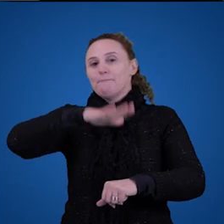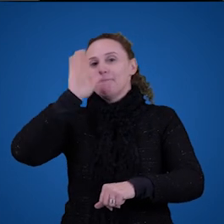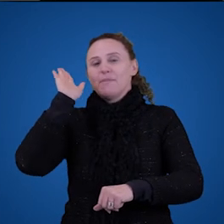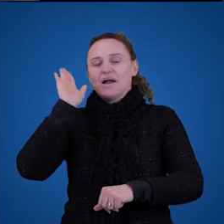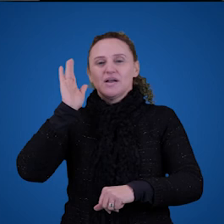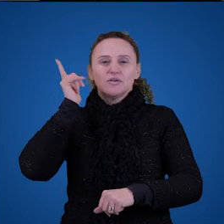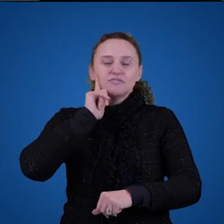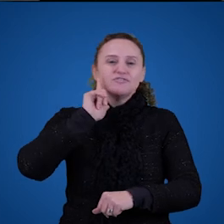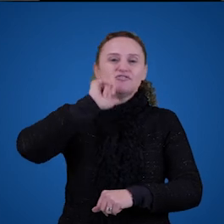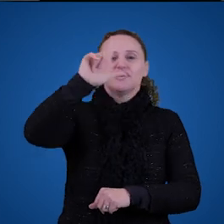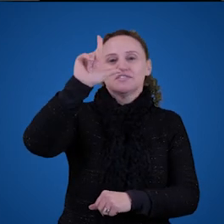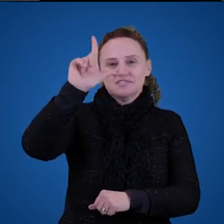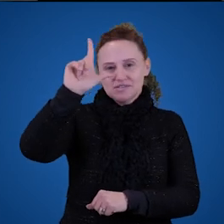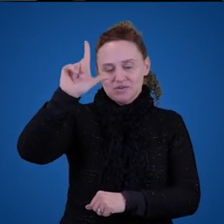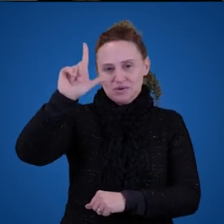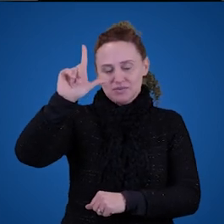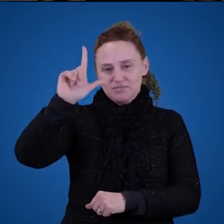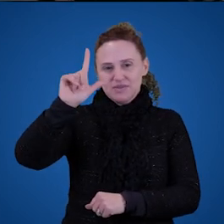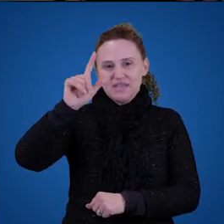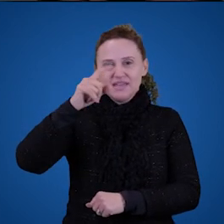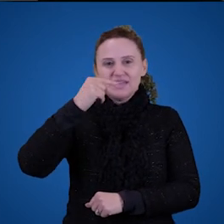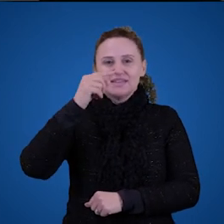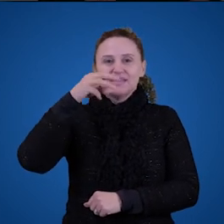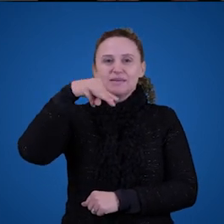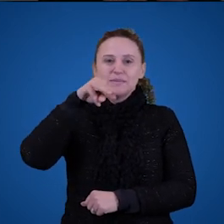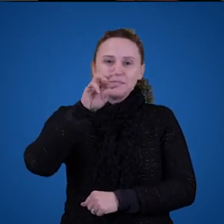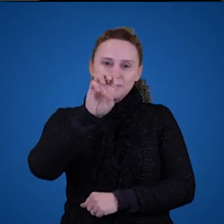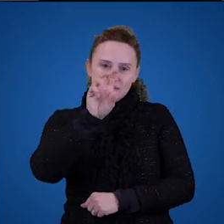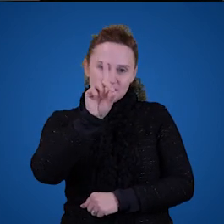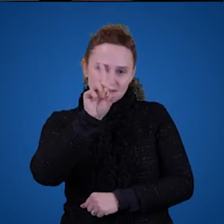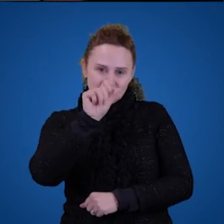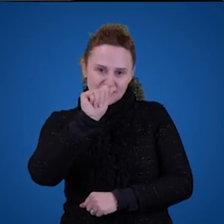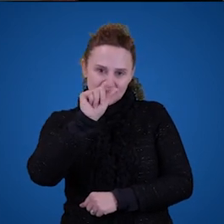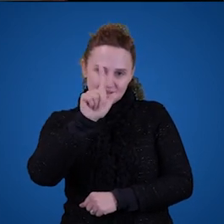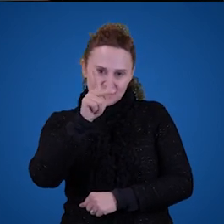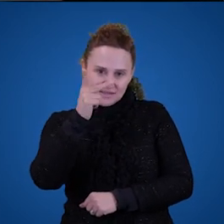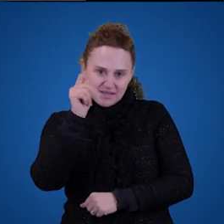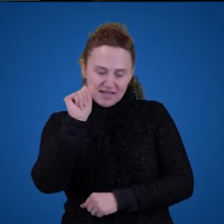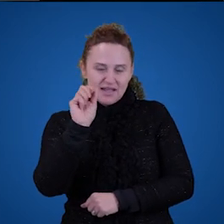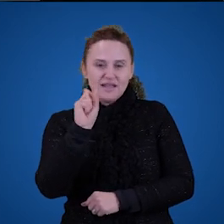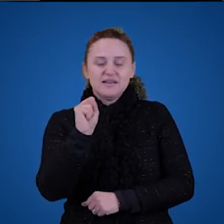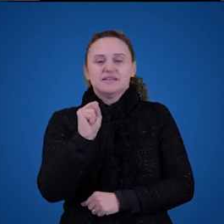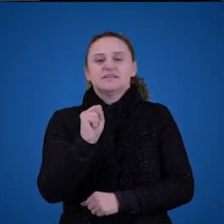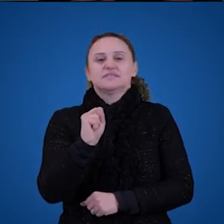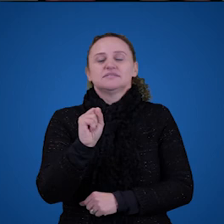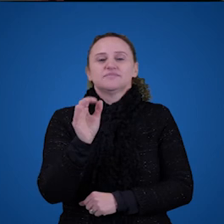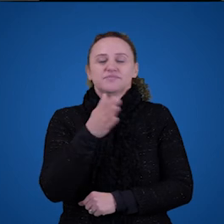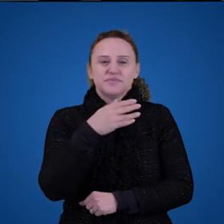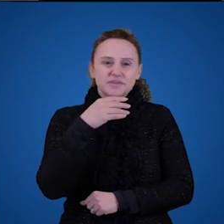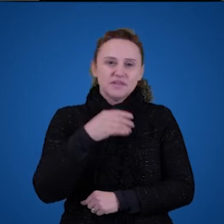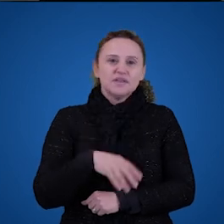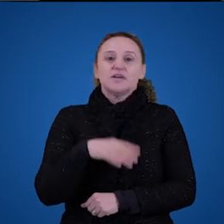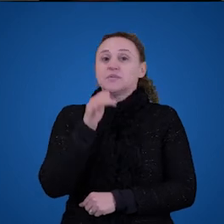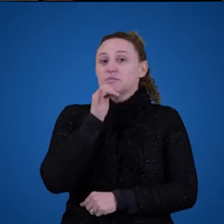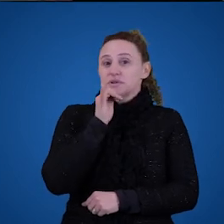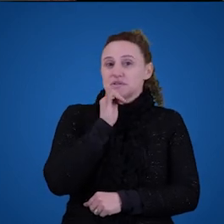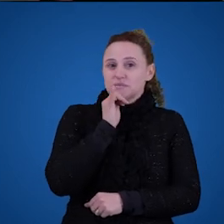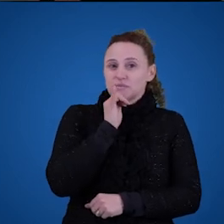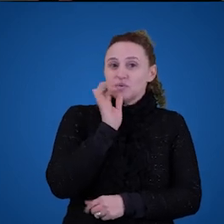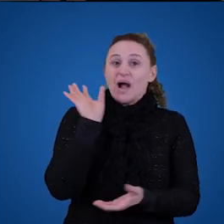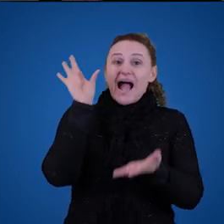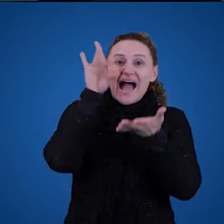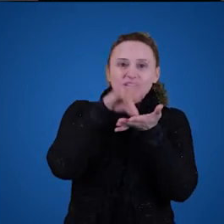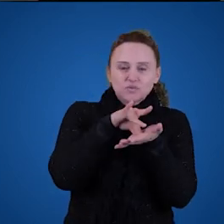que atualmente é o Michael Phelps. Isso são descrições definidas. Pegam um objeto. O atual presidente do Brasil